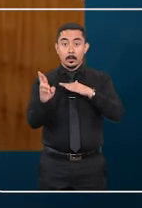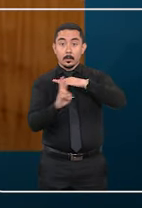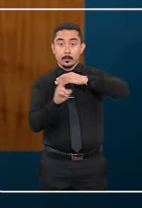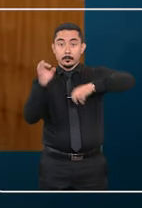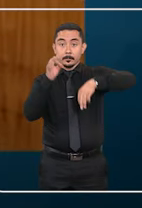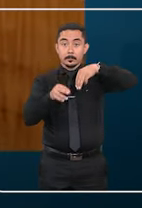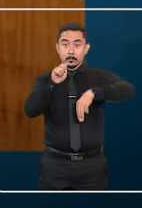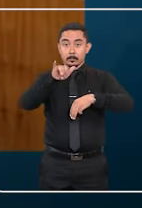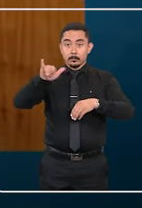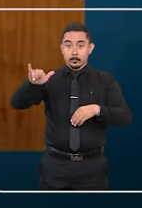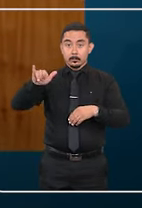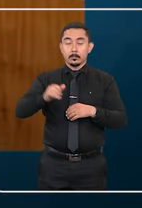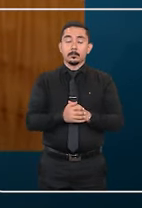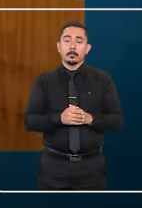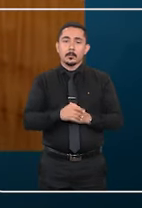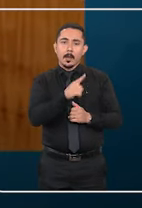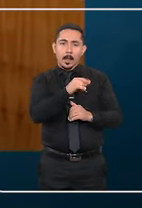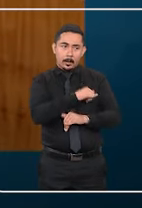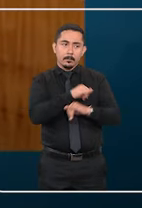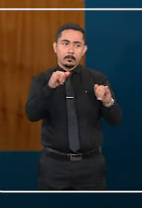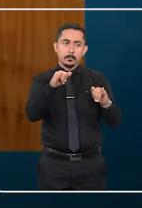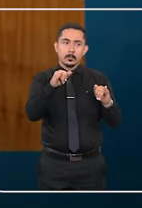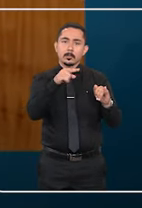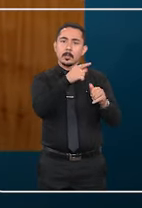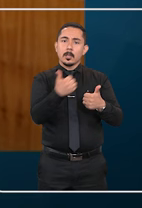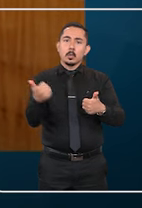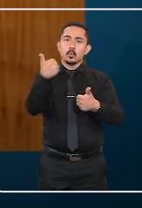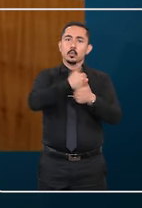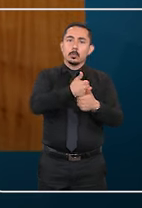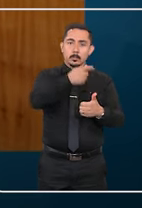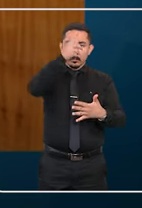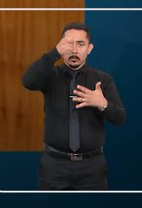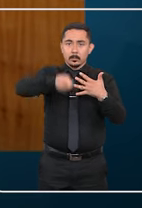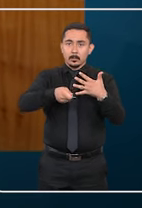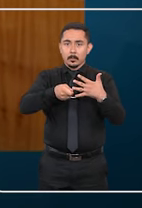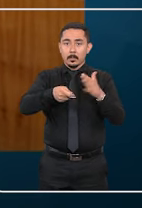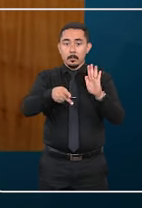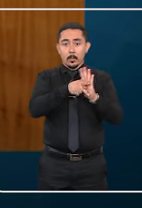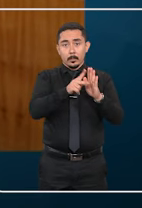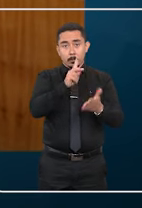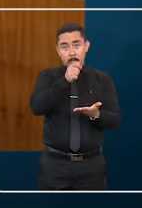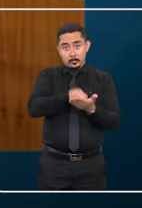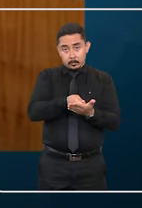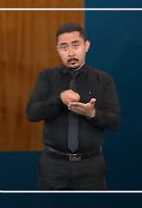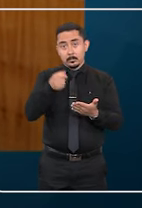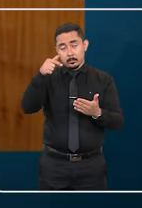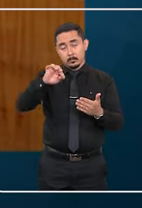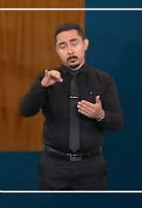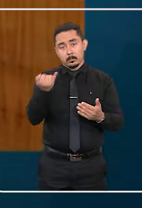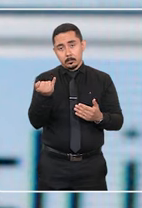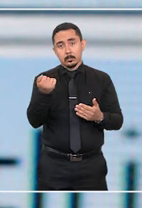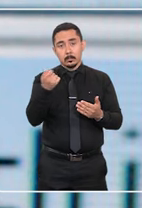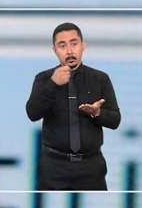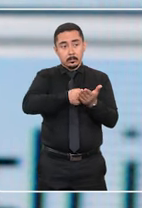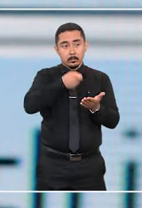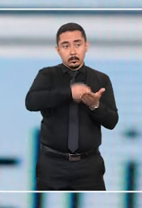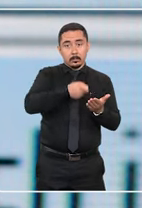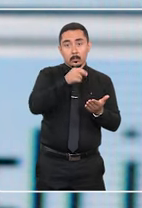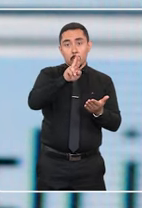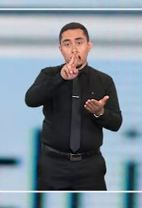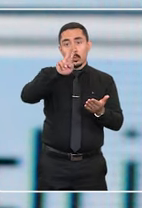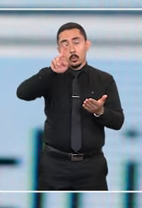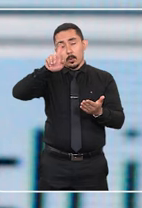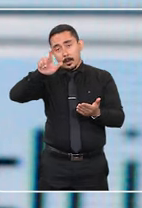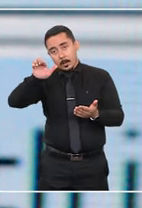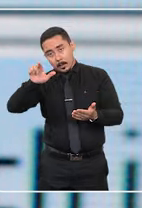a relatora, ministra Nancy Andrigue, afirmou que a substituição da sentença pela decisão do STJ de exigir